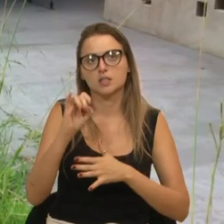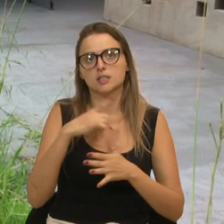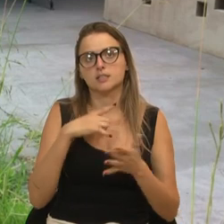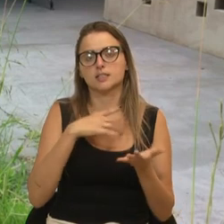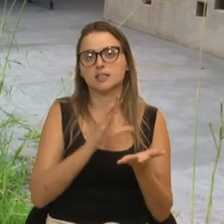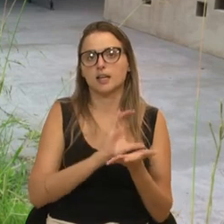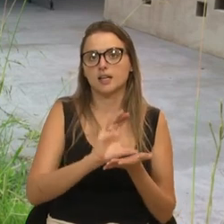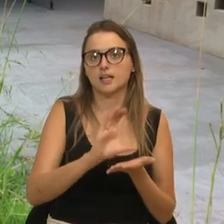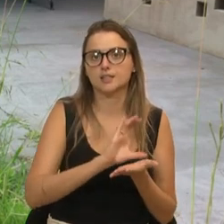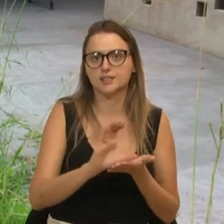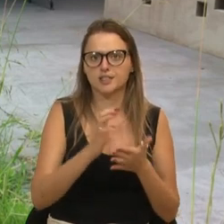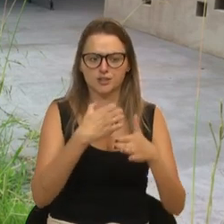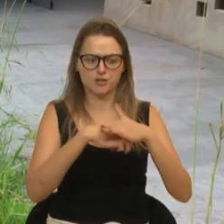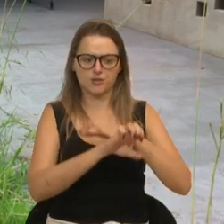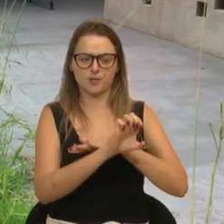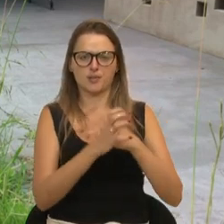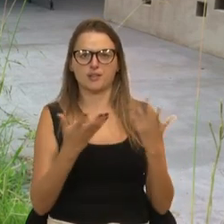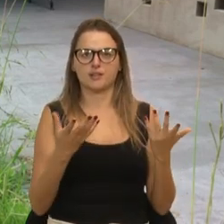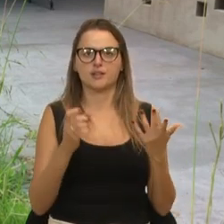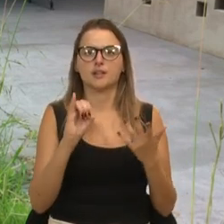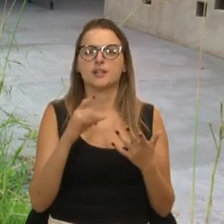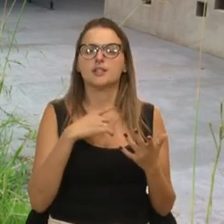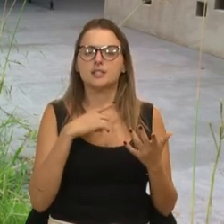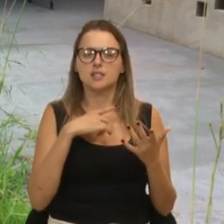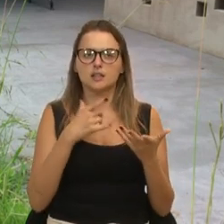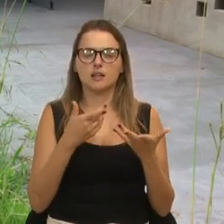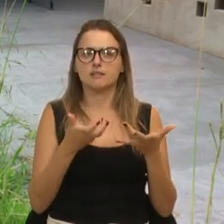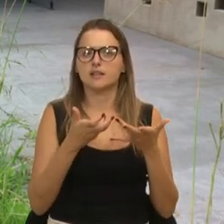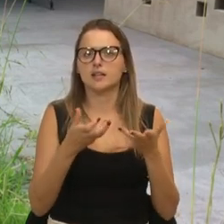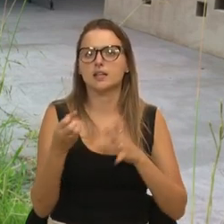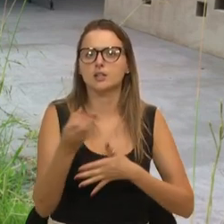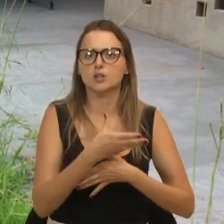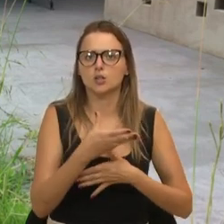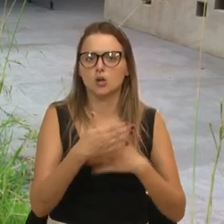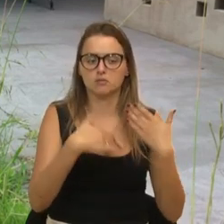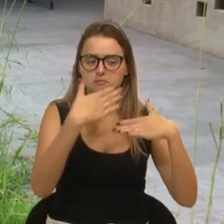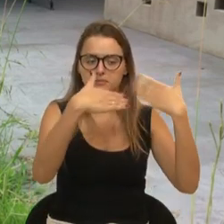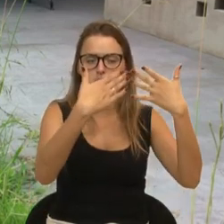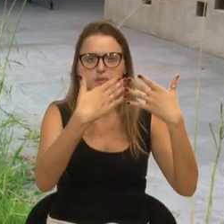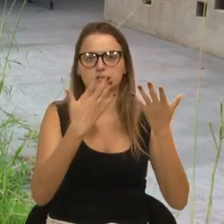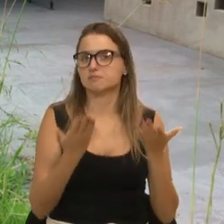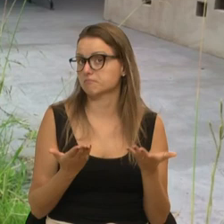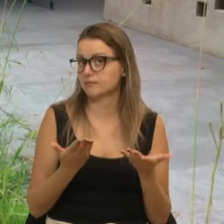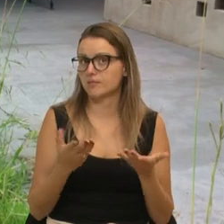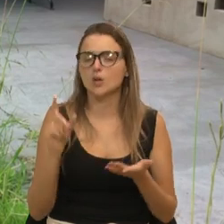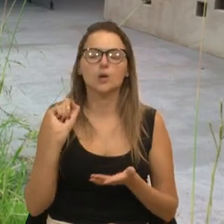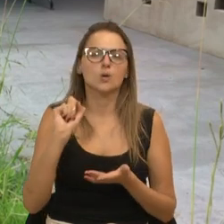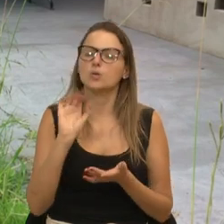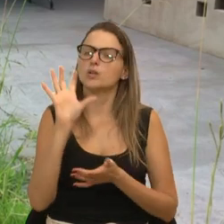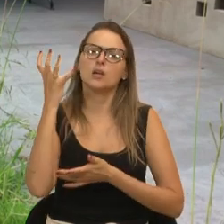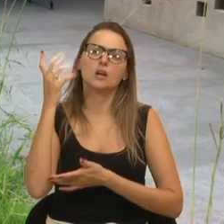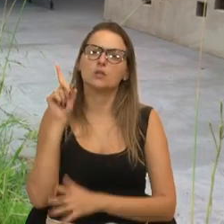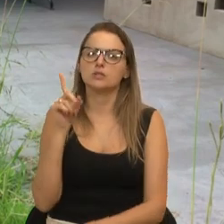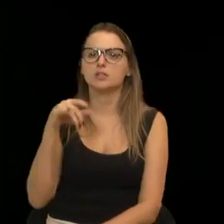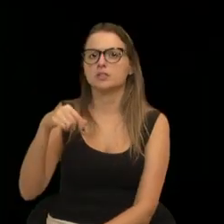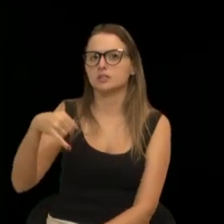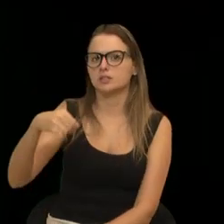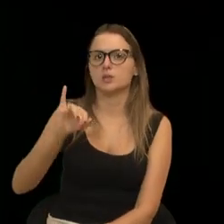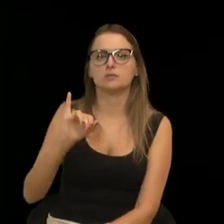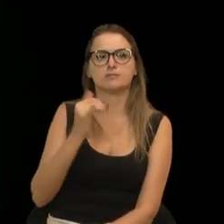ao empreendedorismo na cidade, se existe tanto essa busca por novas situações, o que está acontecendo com o INEC?